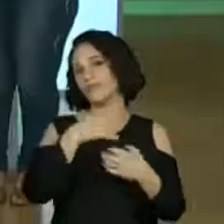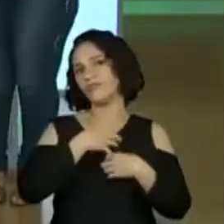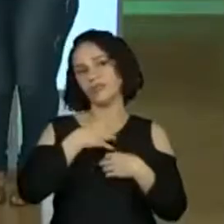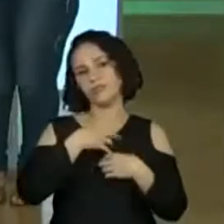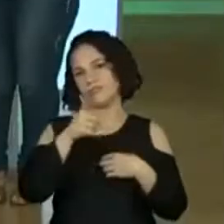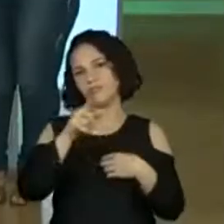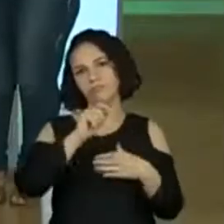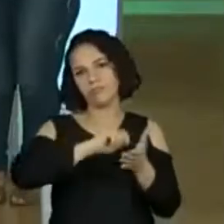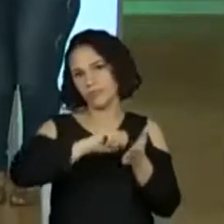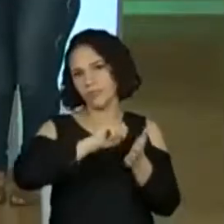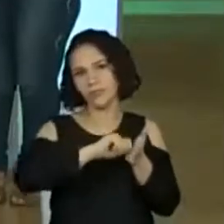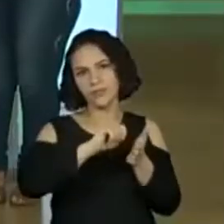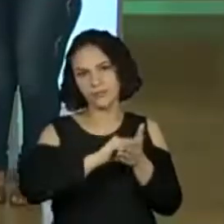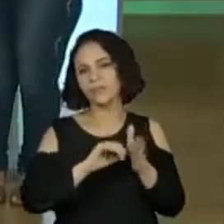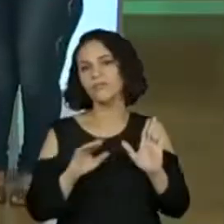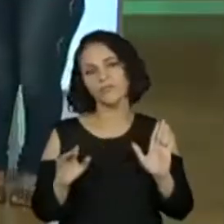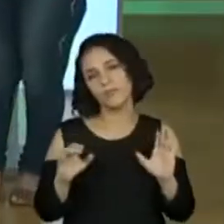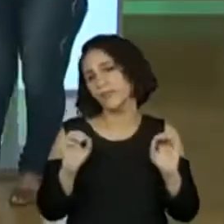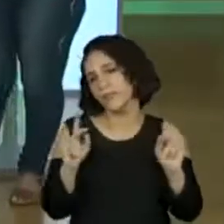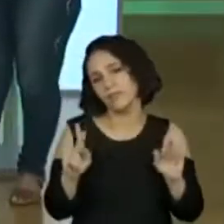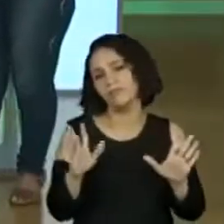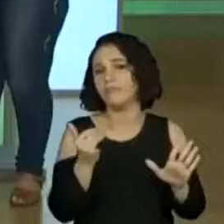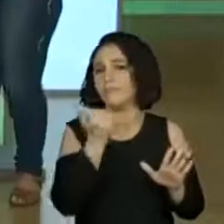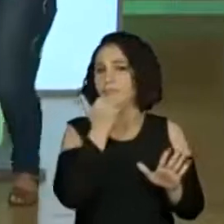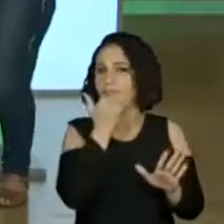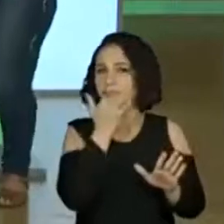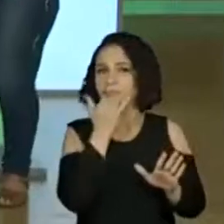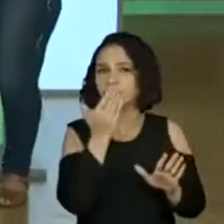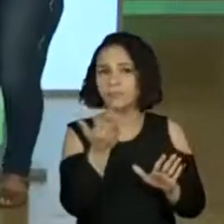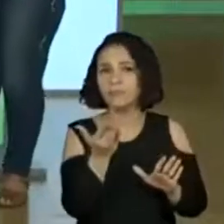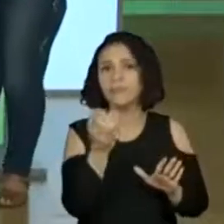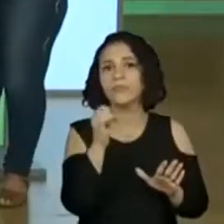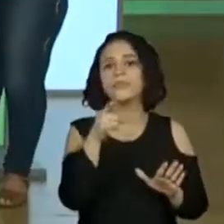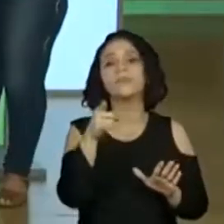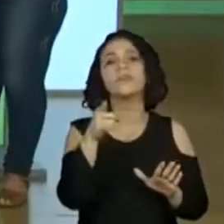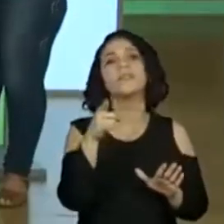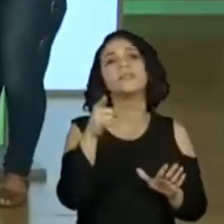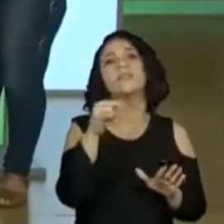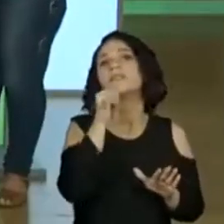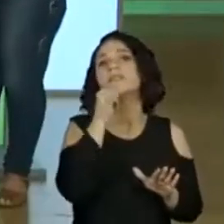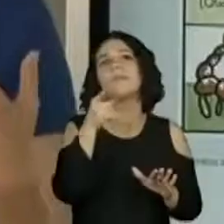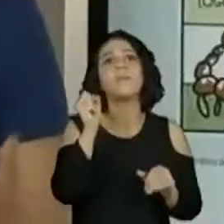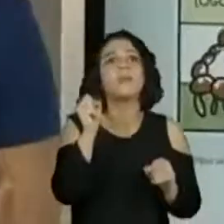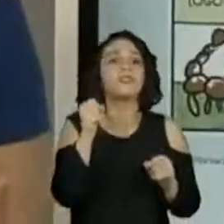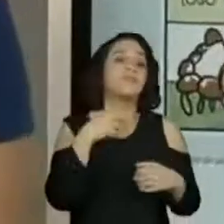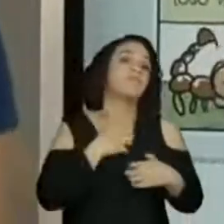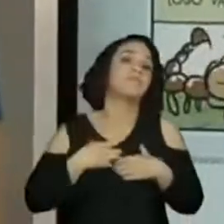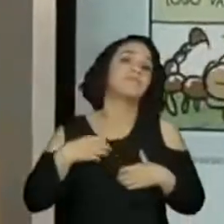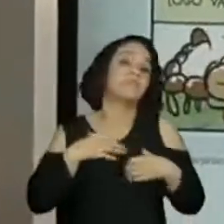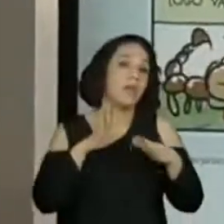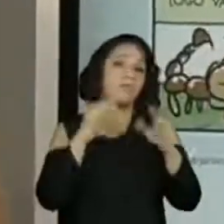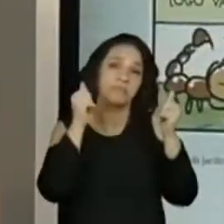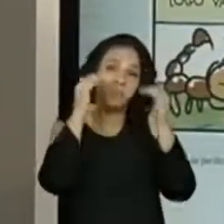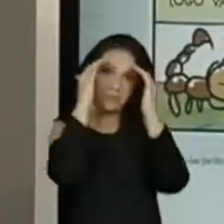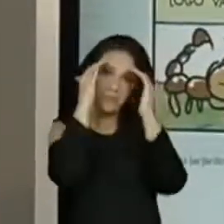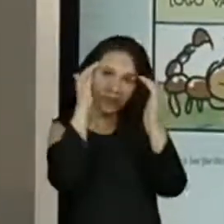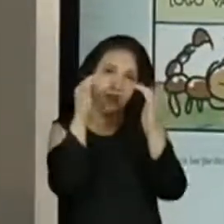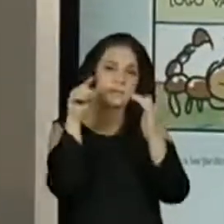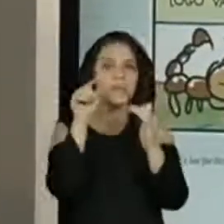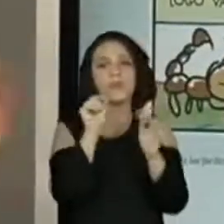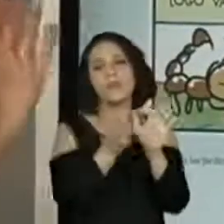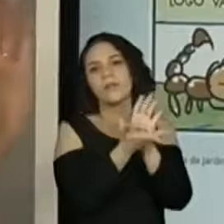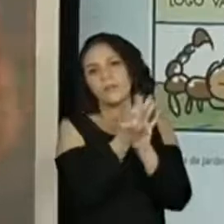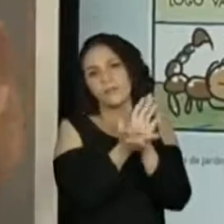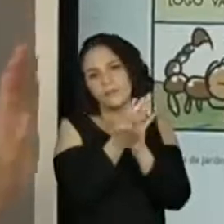forma que ela escreveu. A gente pede aí desculpas caso alguém tenha ficado, mas é importante que a gente respeite aquilo que o